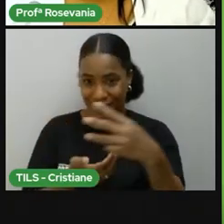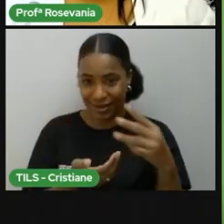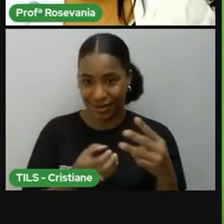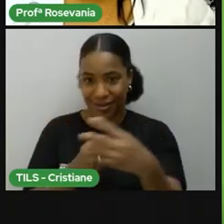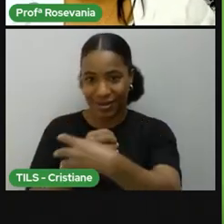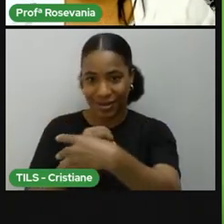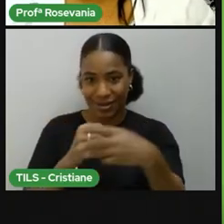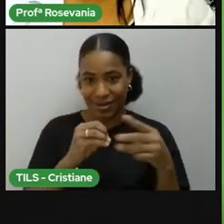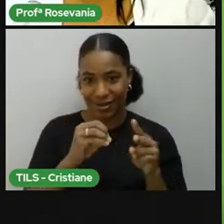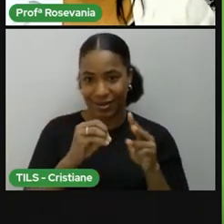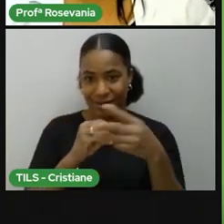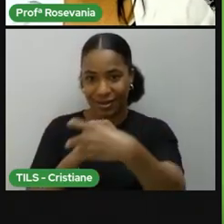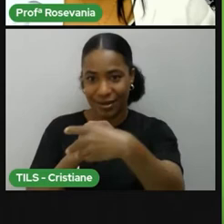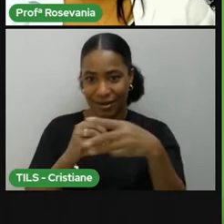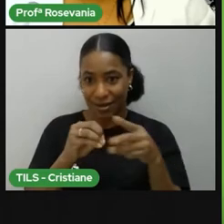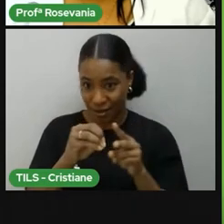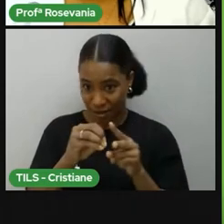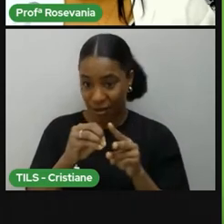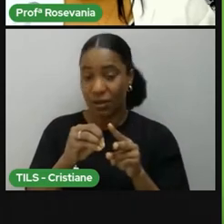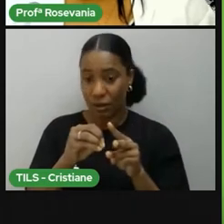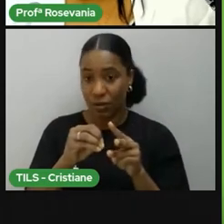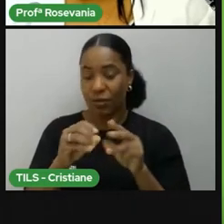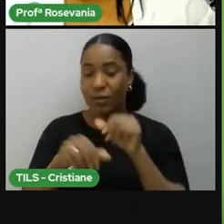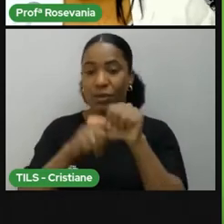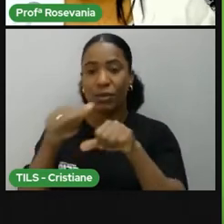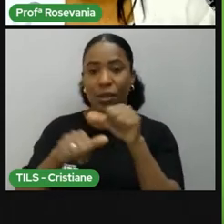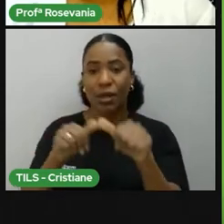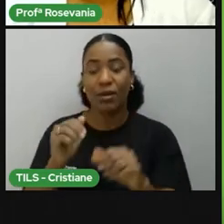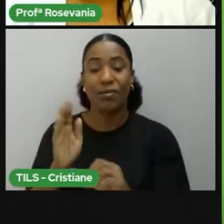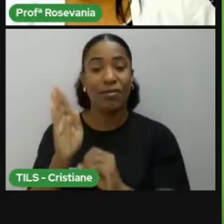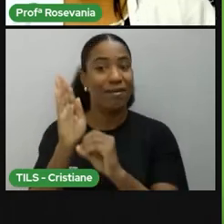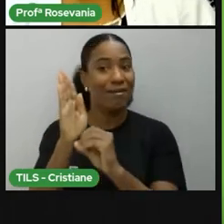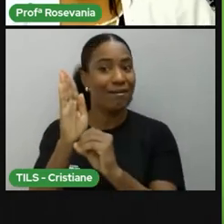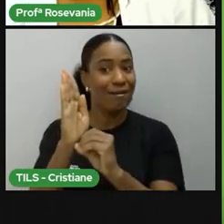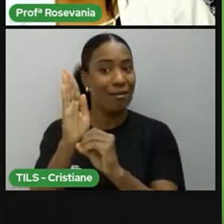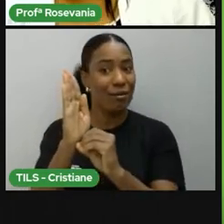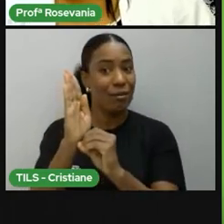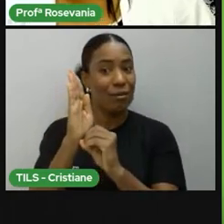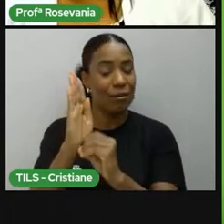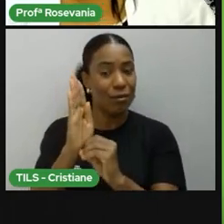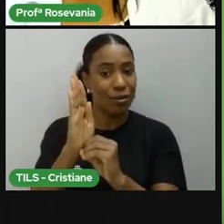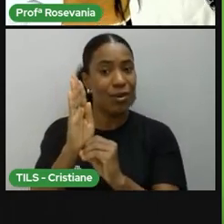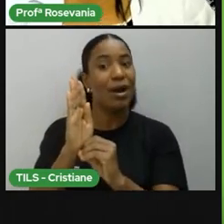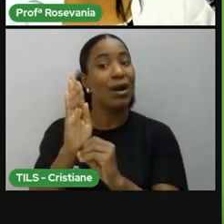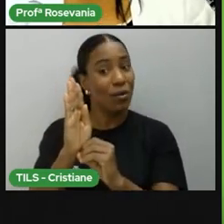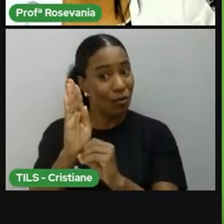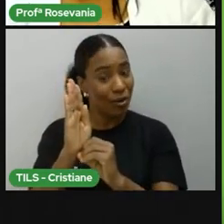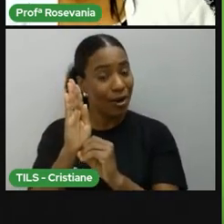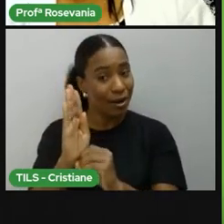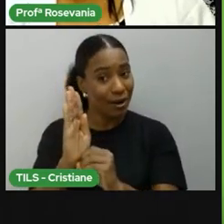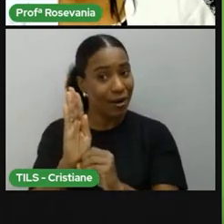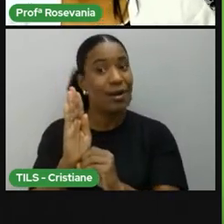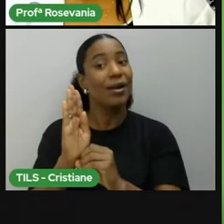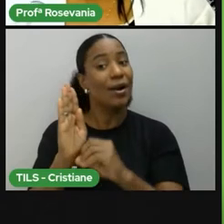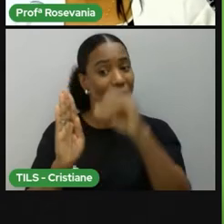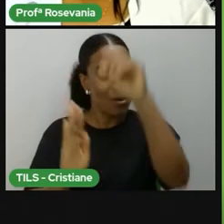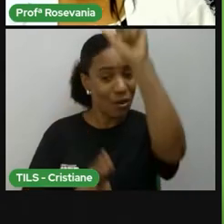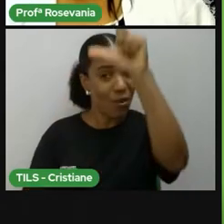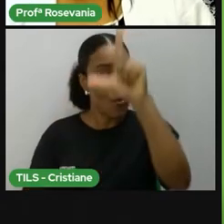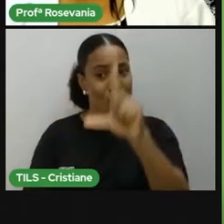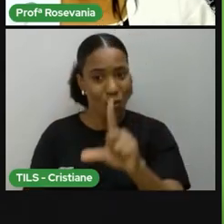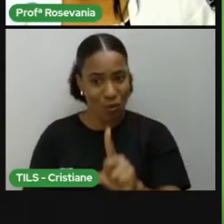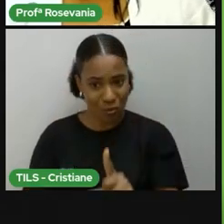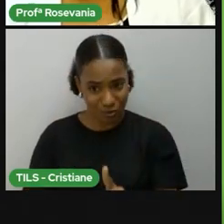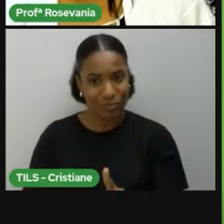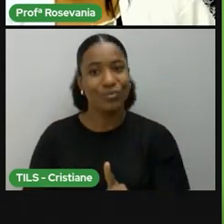colocar graus, aí eu já não chamo mais de meridianos, eu chamo eles de longitudes. Então, correspondem às linhas